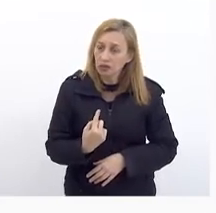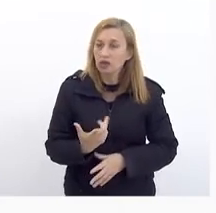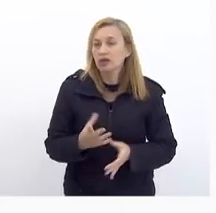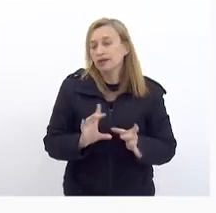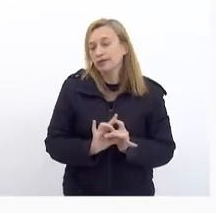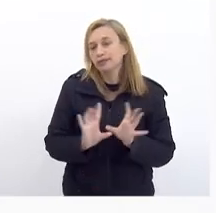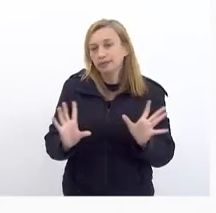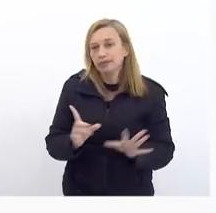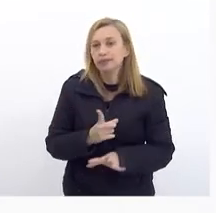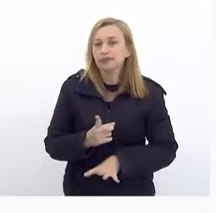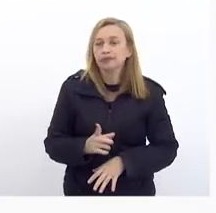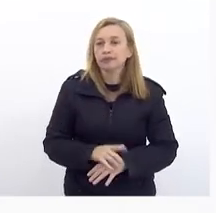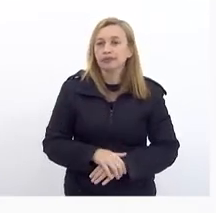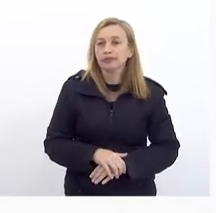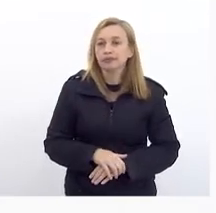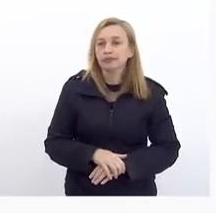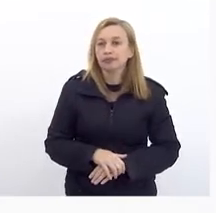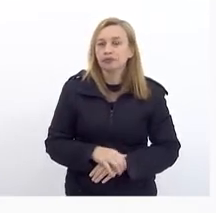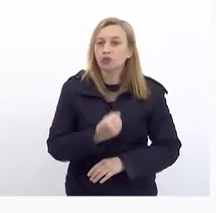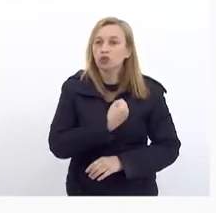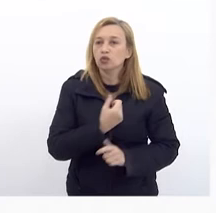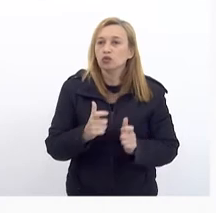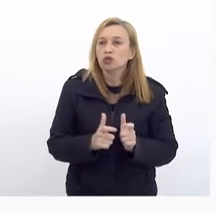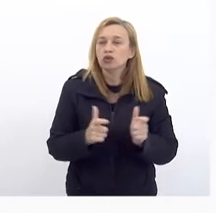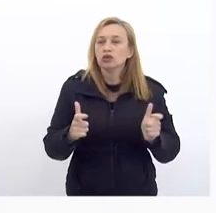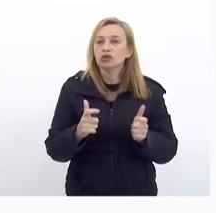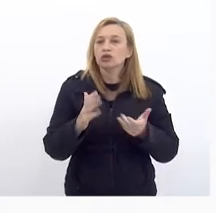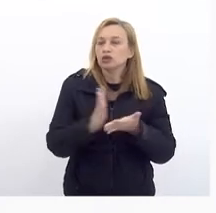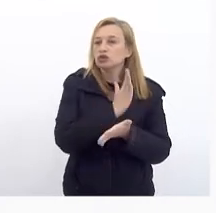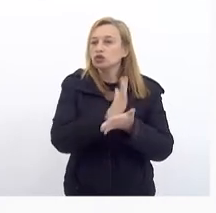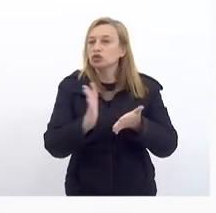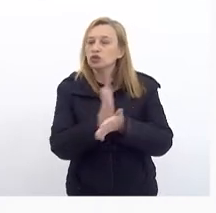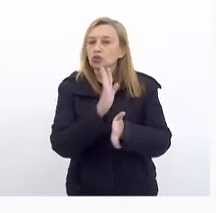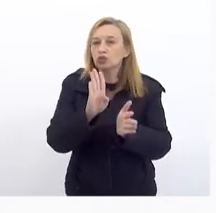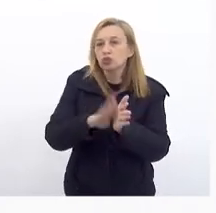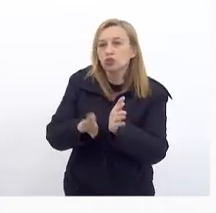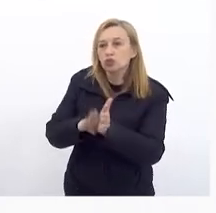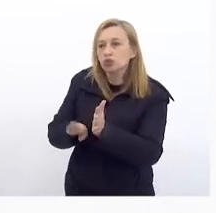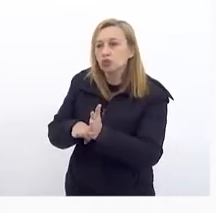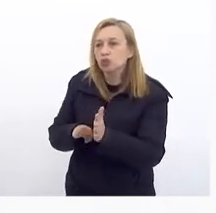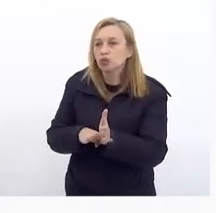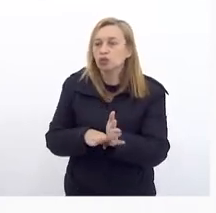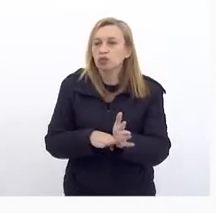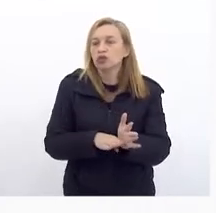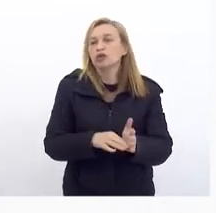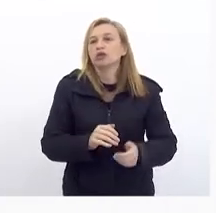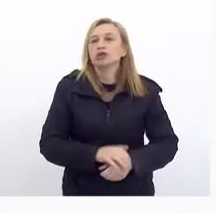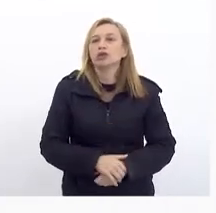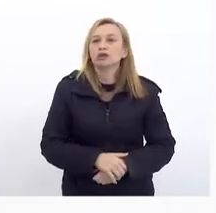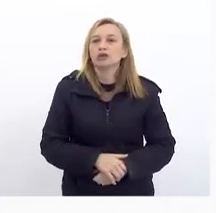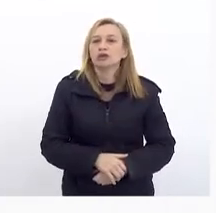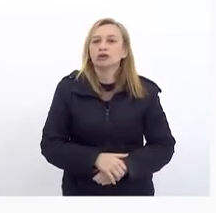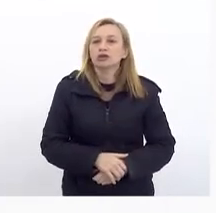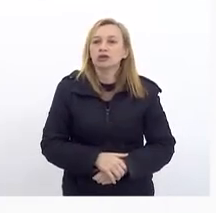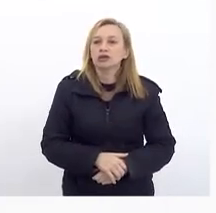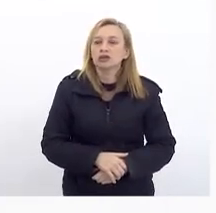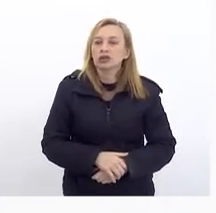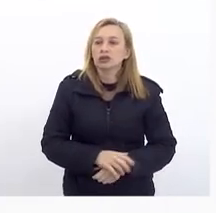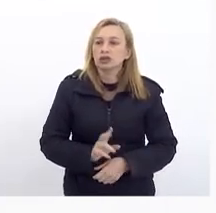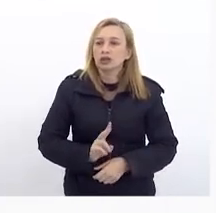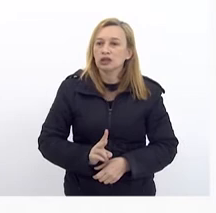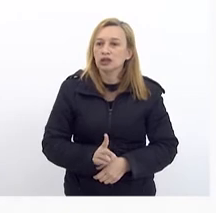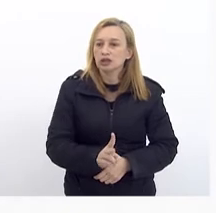Permitido Para nós Aumentarmos Determinadas Despesas Que se tornem Recorrente Visto que